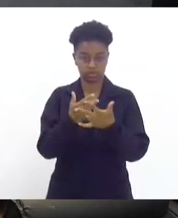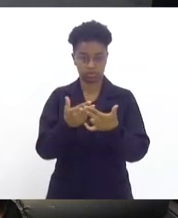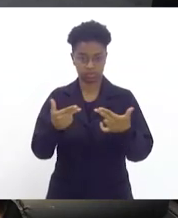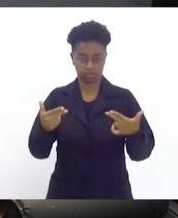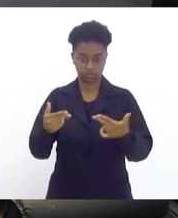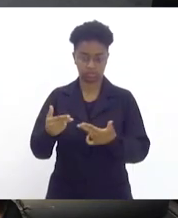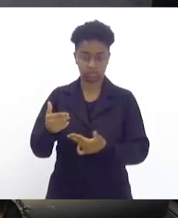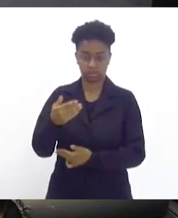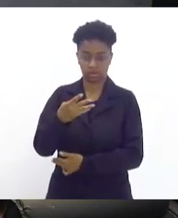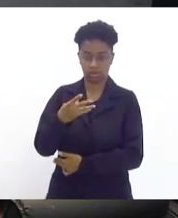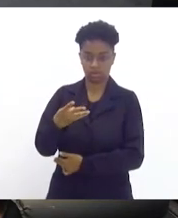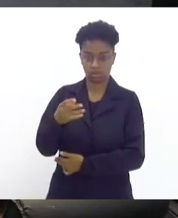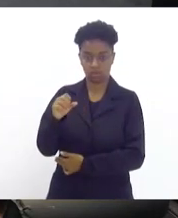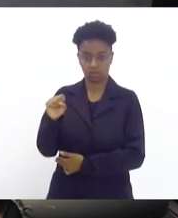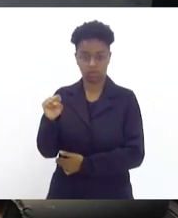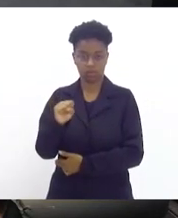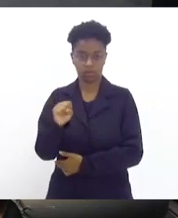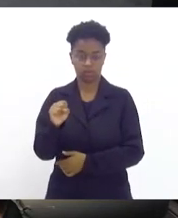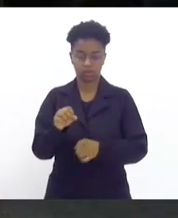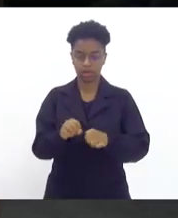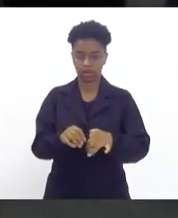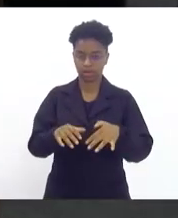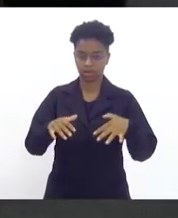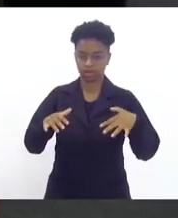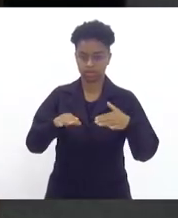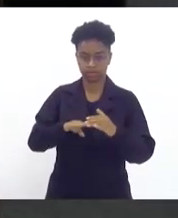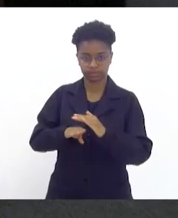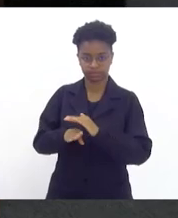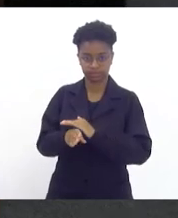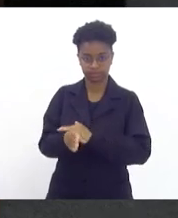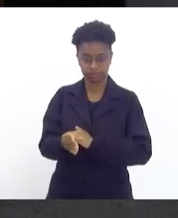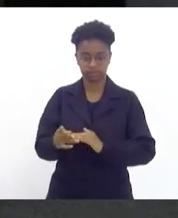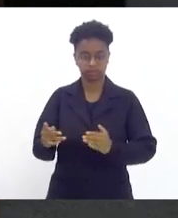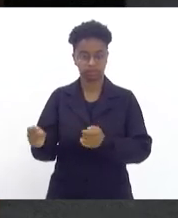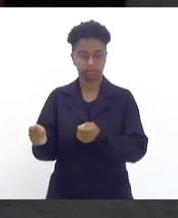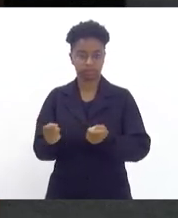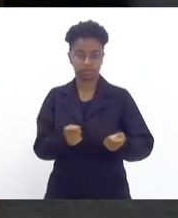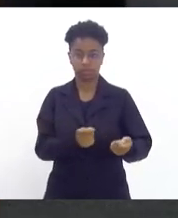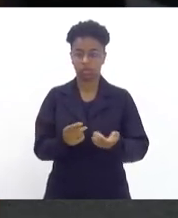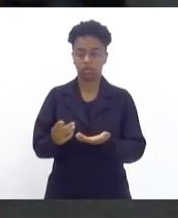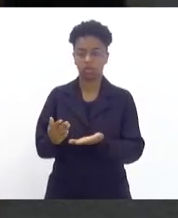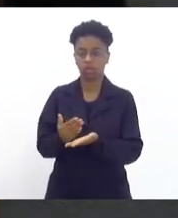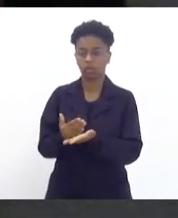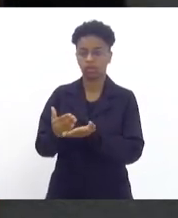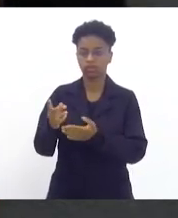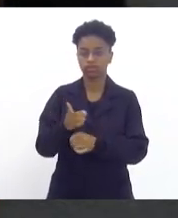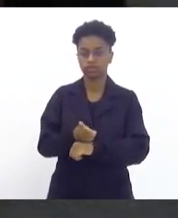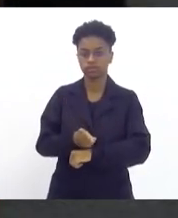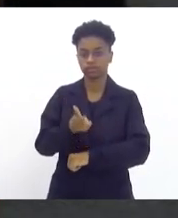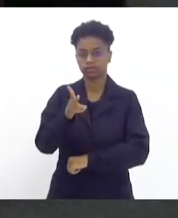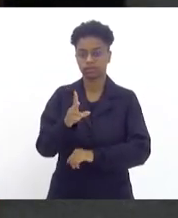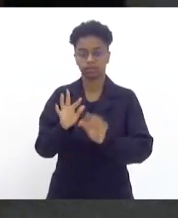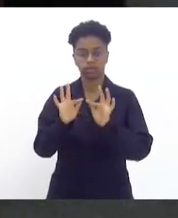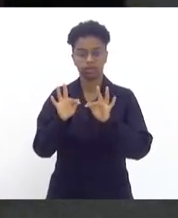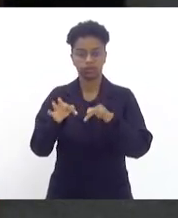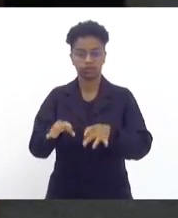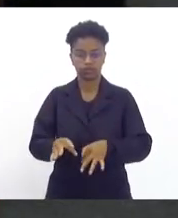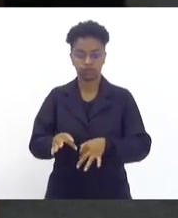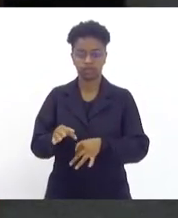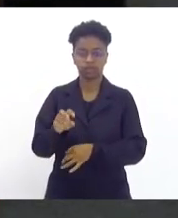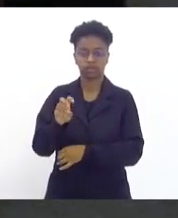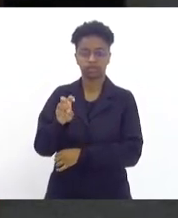48ª sessão ordinária, que, iniciada às 14 horas, encerrou-se às